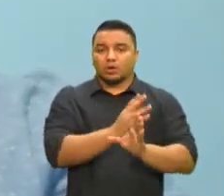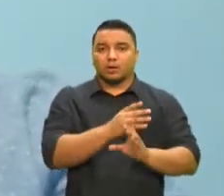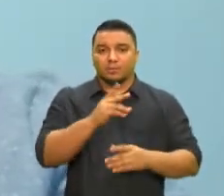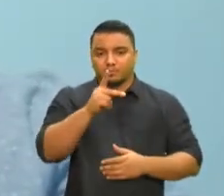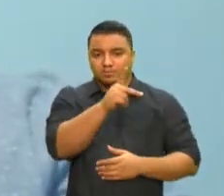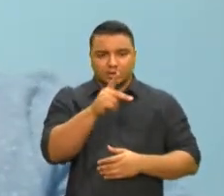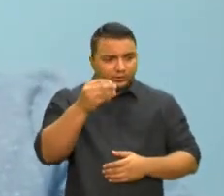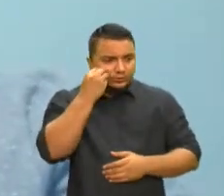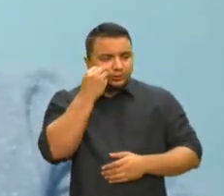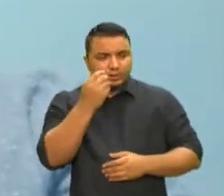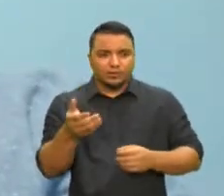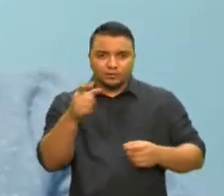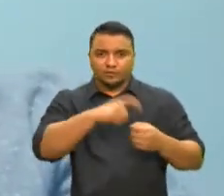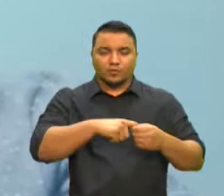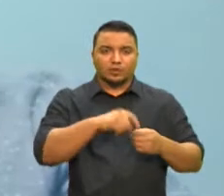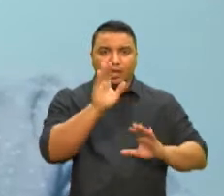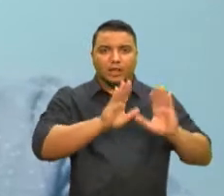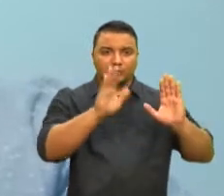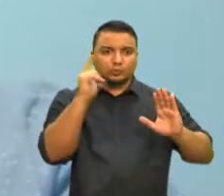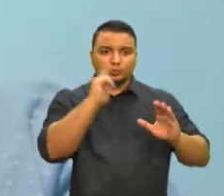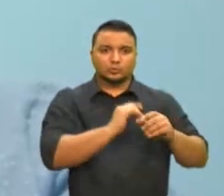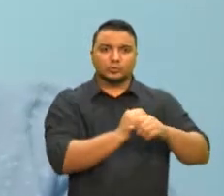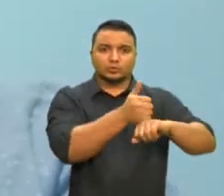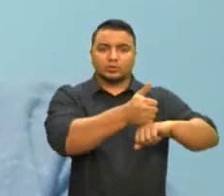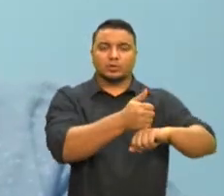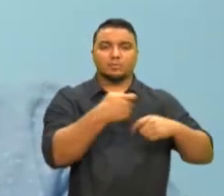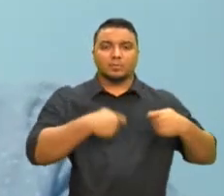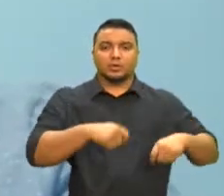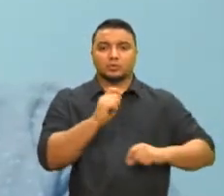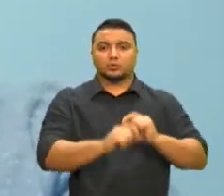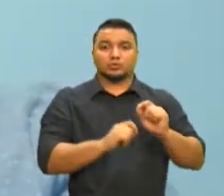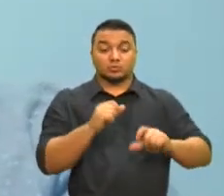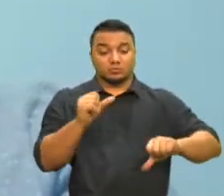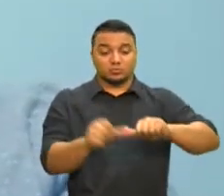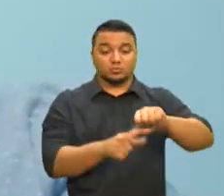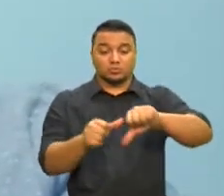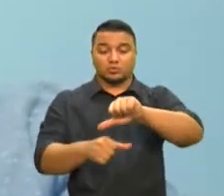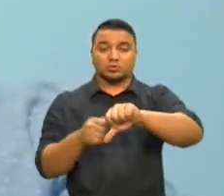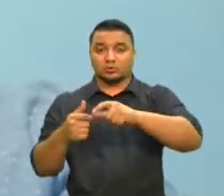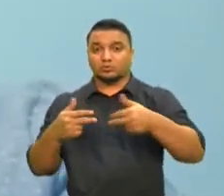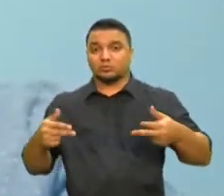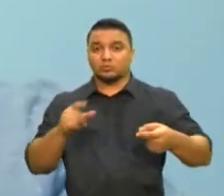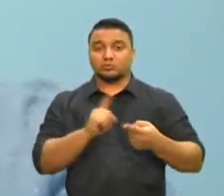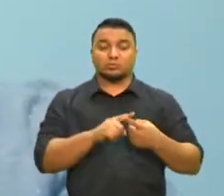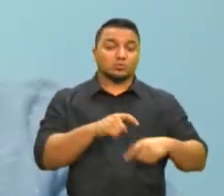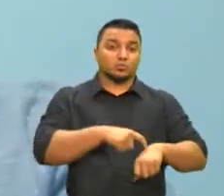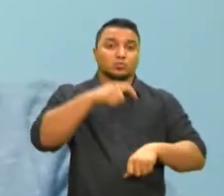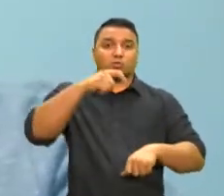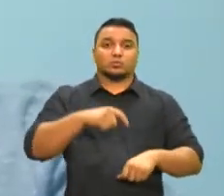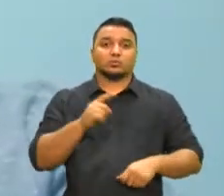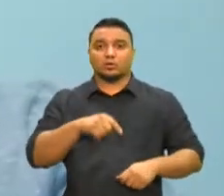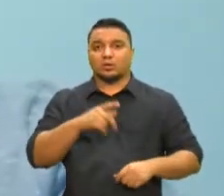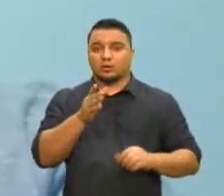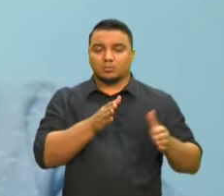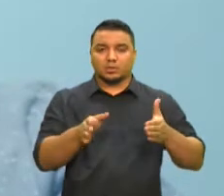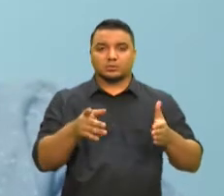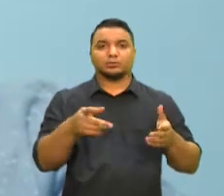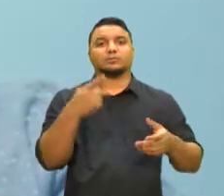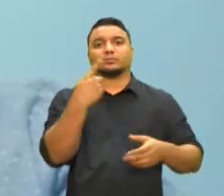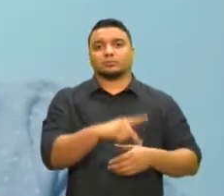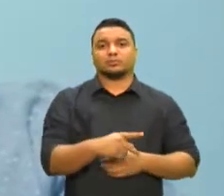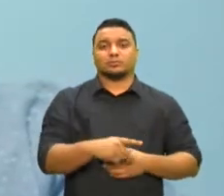busca de reeleição tem que ocorrer mudanças imediatas, mudanças no cenário, mudanças